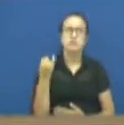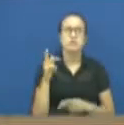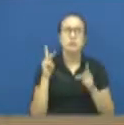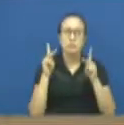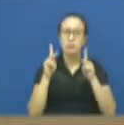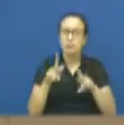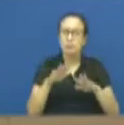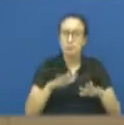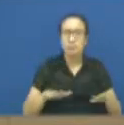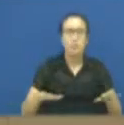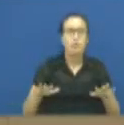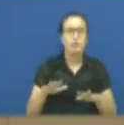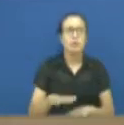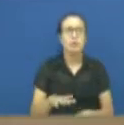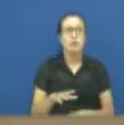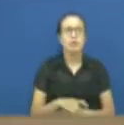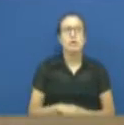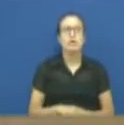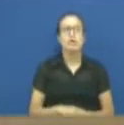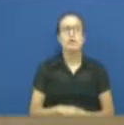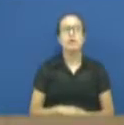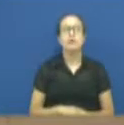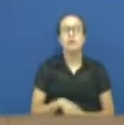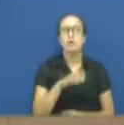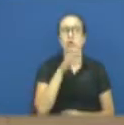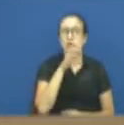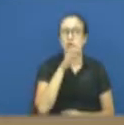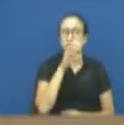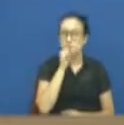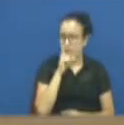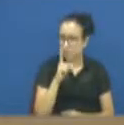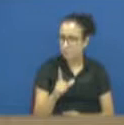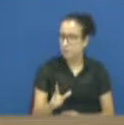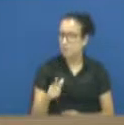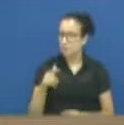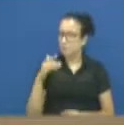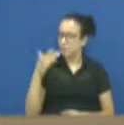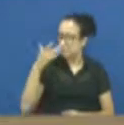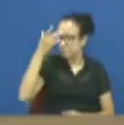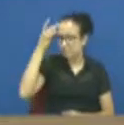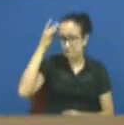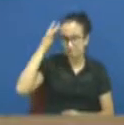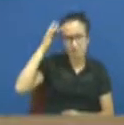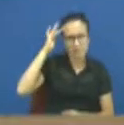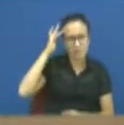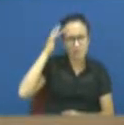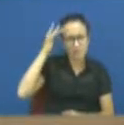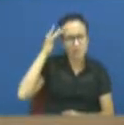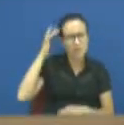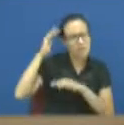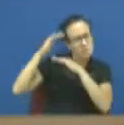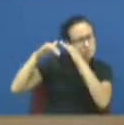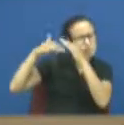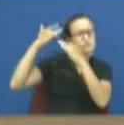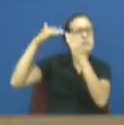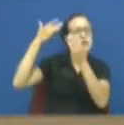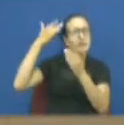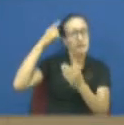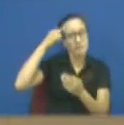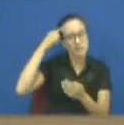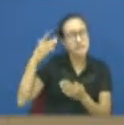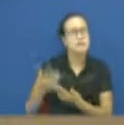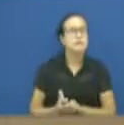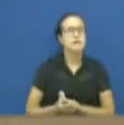que o traz?